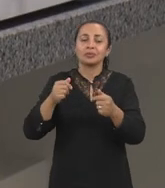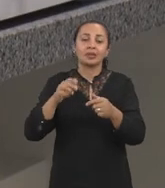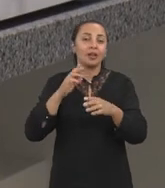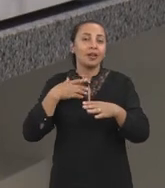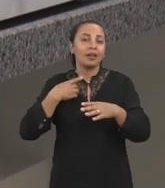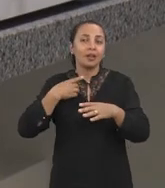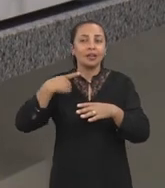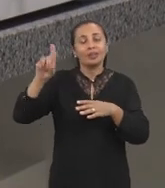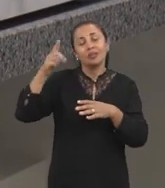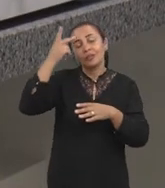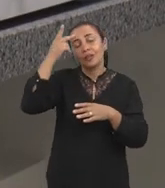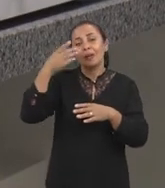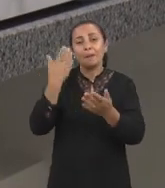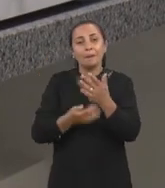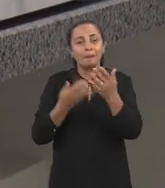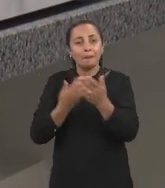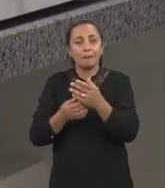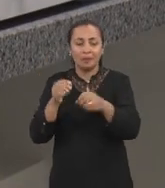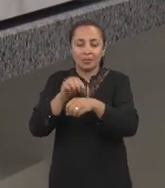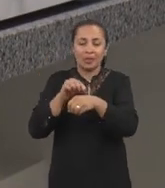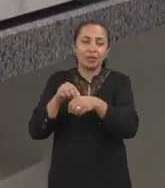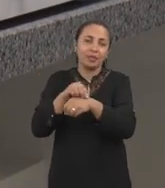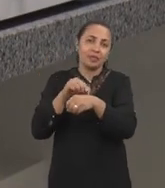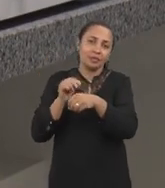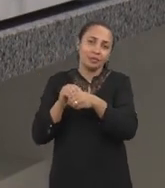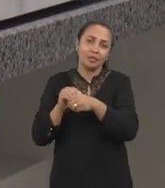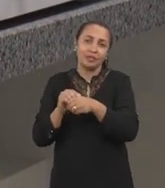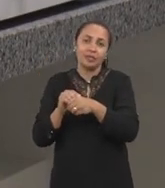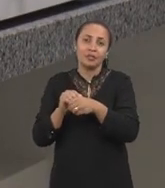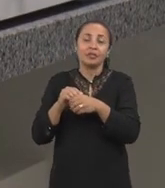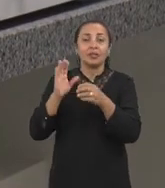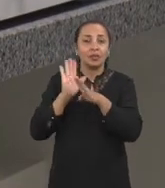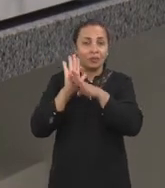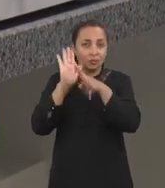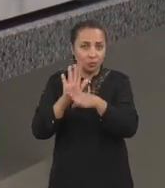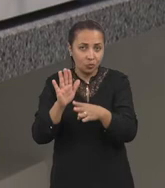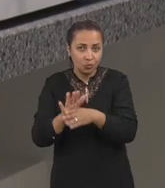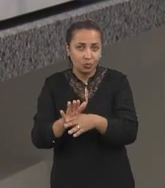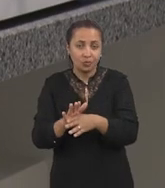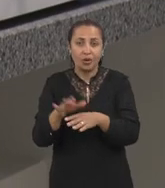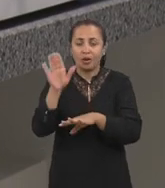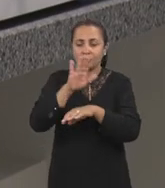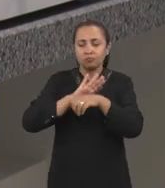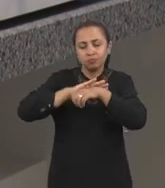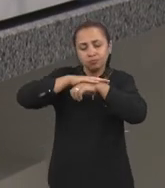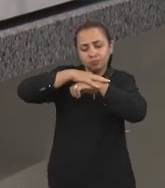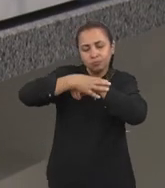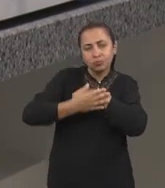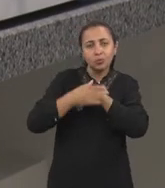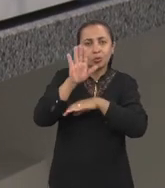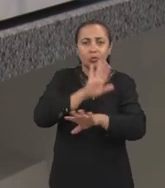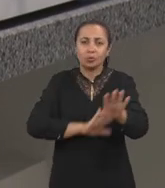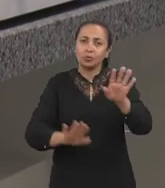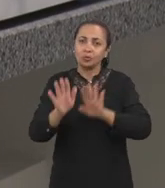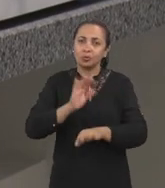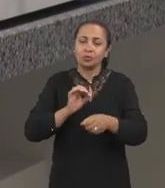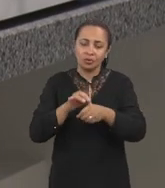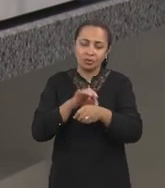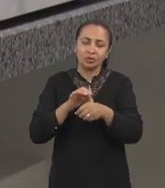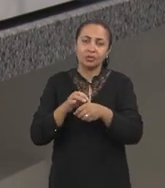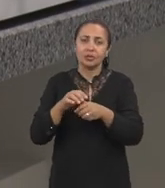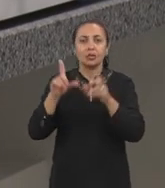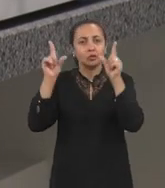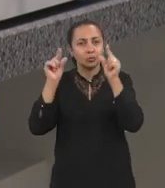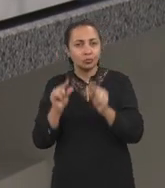danos oxidativos às células. E esses compostos fenólicos ajudam a proteger as células desses danos,